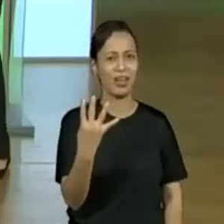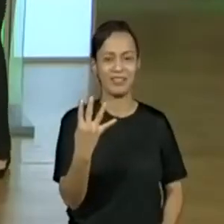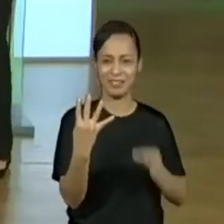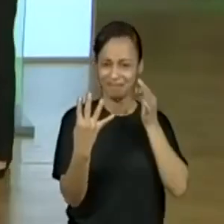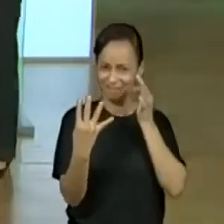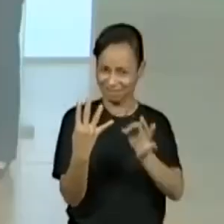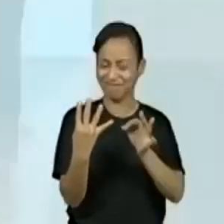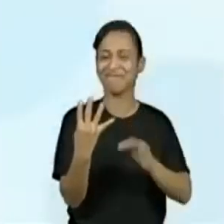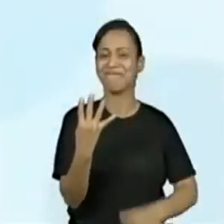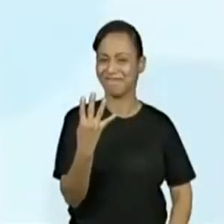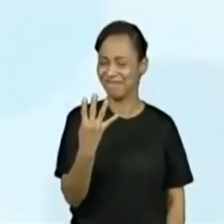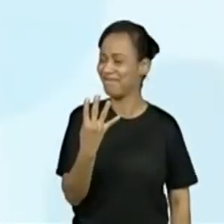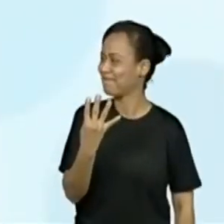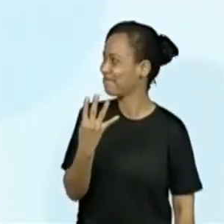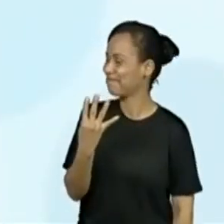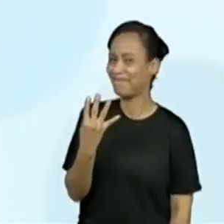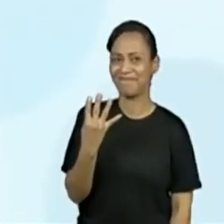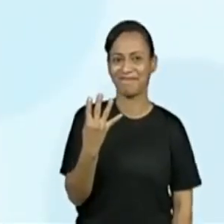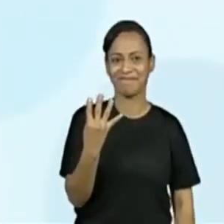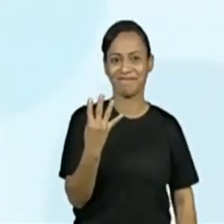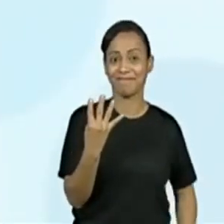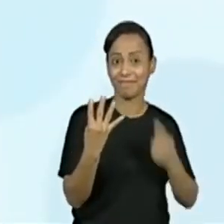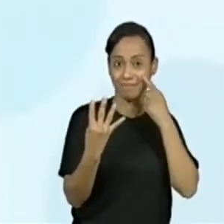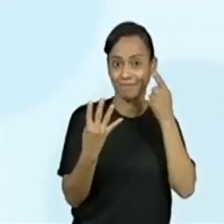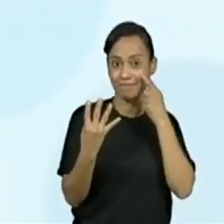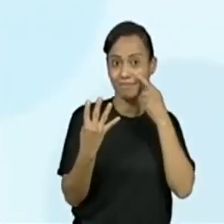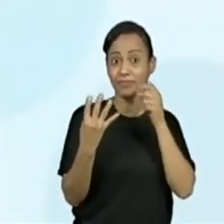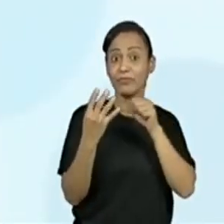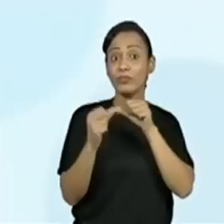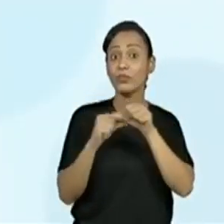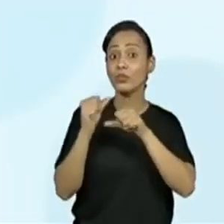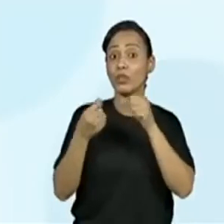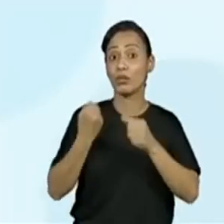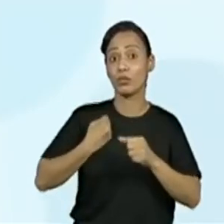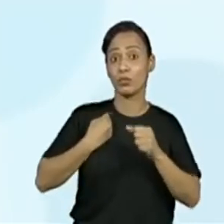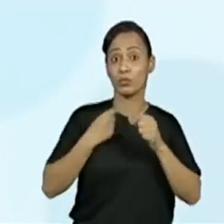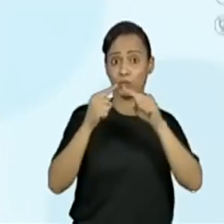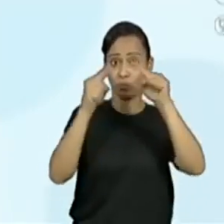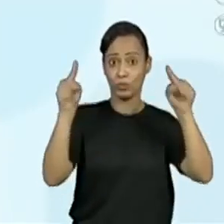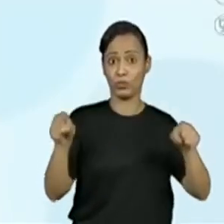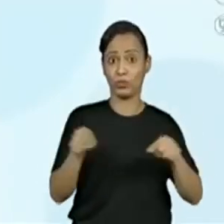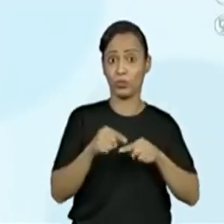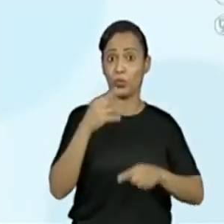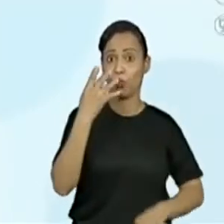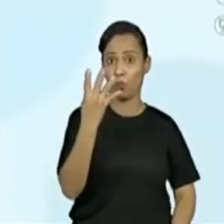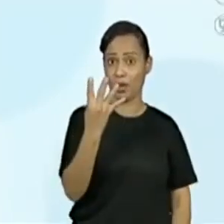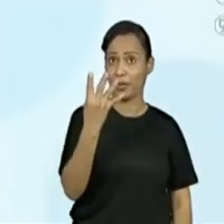4. Exato. E se é o número 4, eu posso, então, considerar que é o número 3